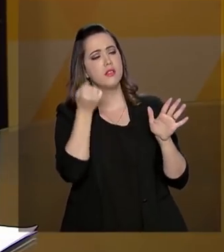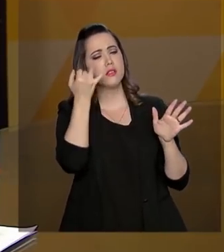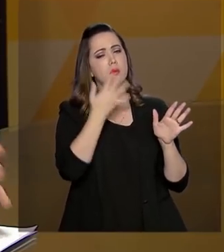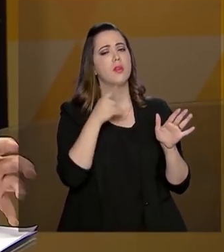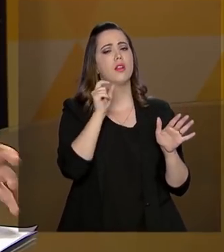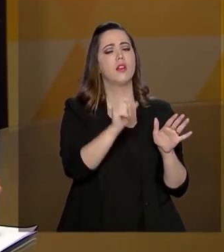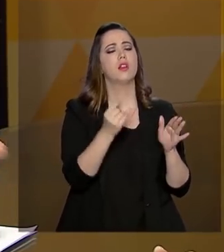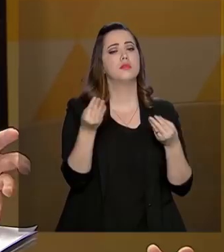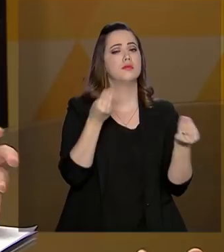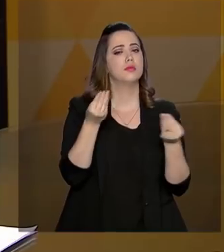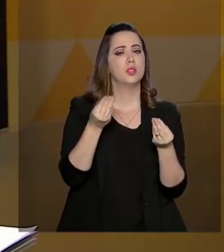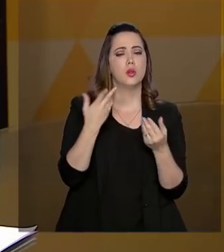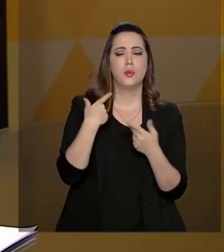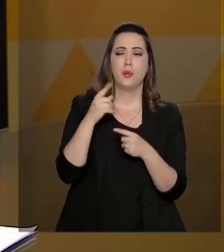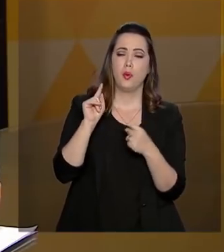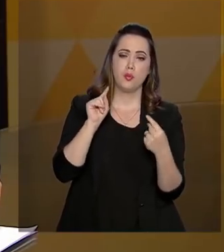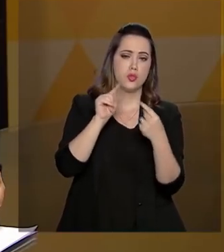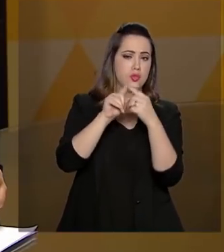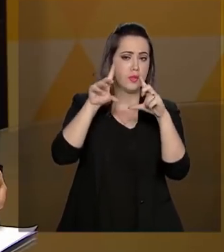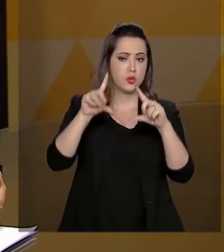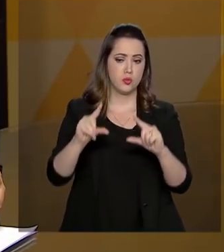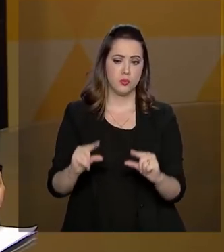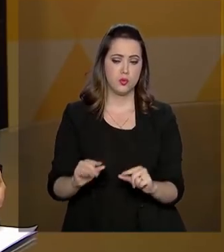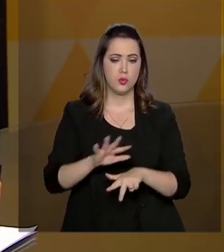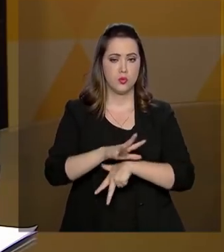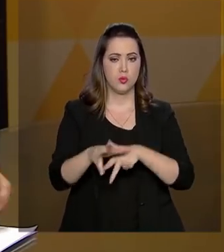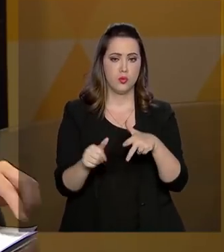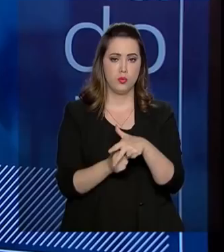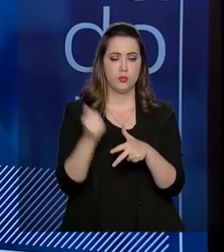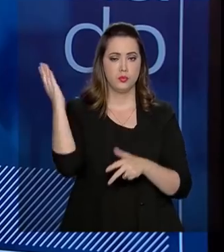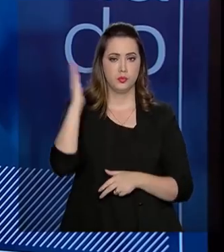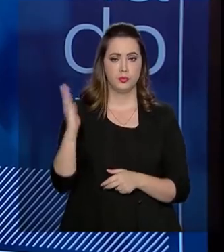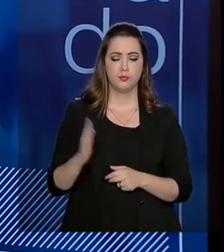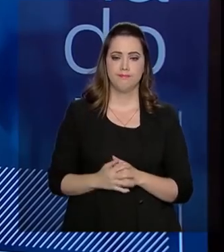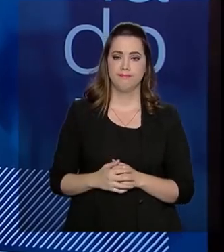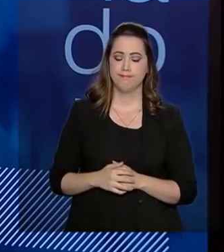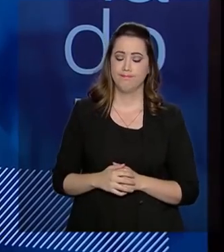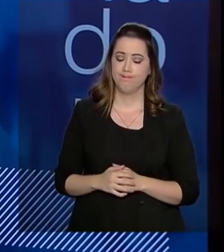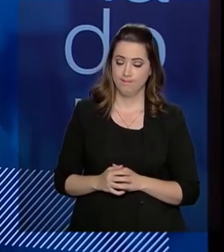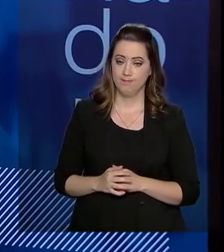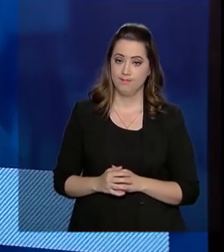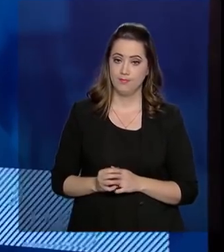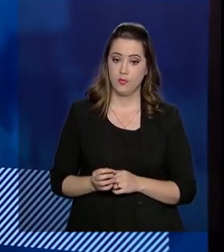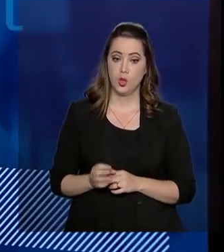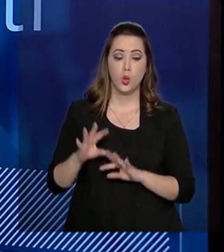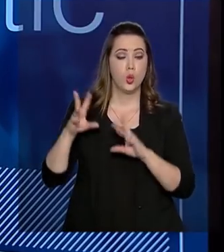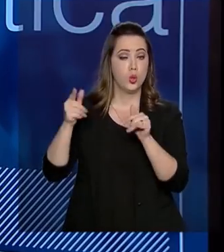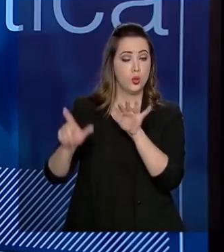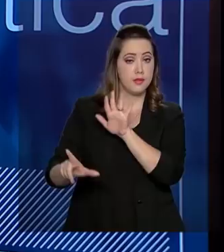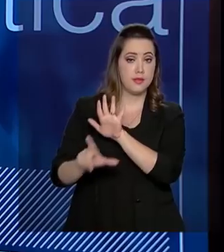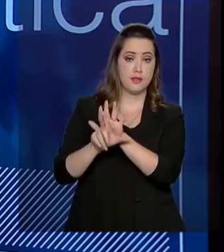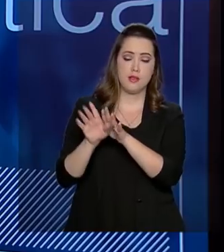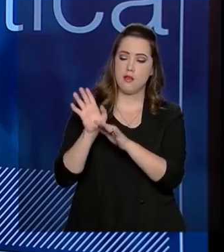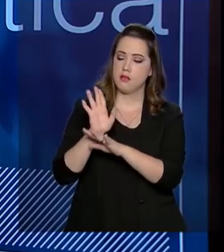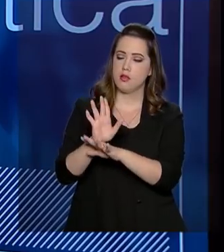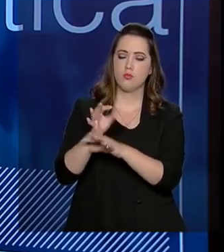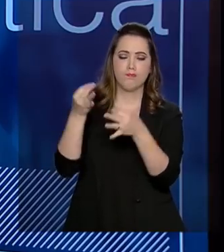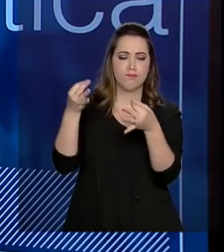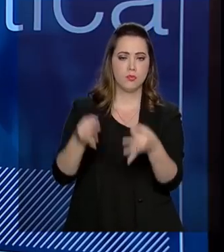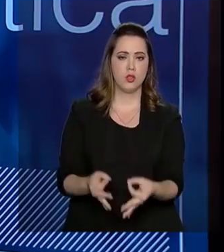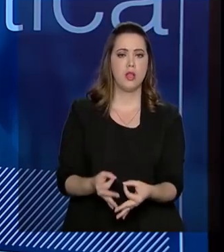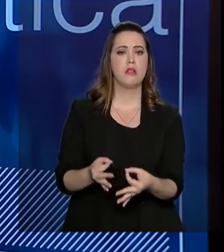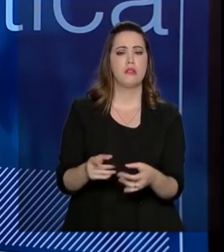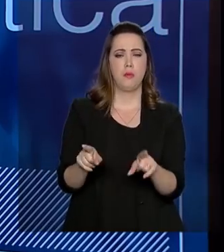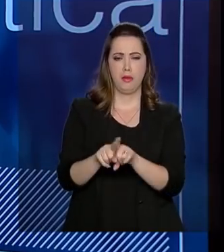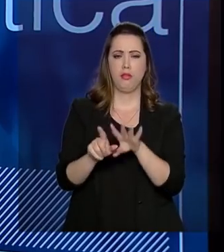mitigar, abrandar a corrupção no país? Bem, todas essas leis contribuíram muito, a lei de conflito de